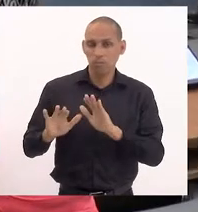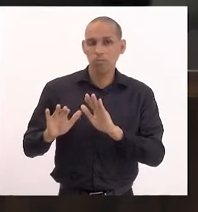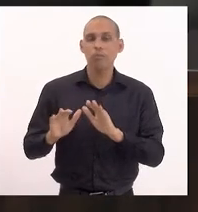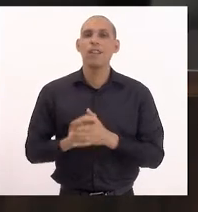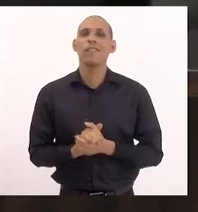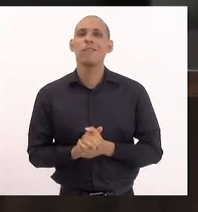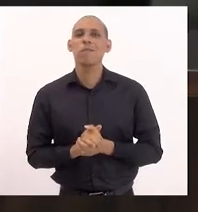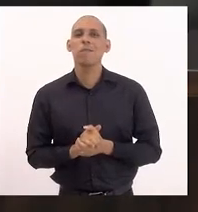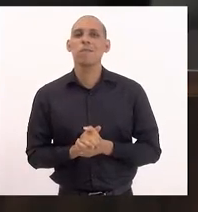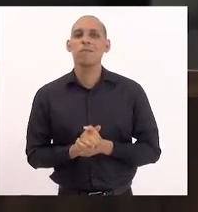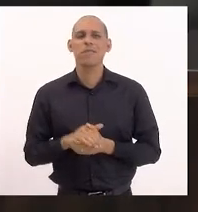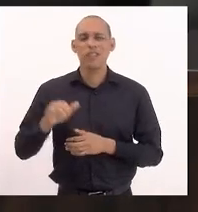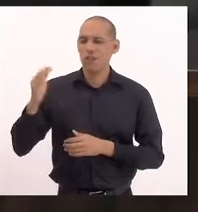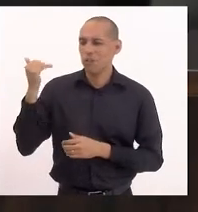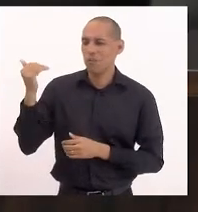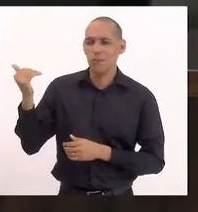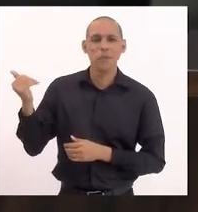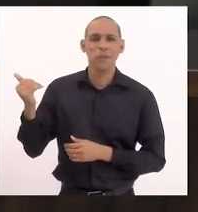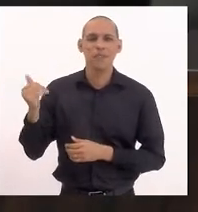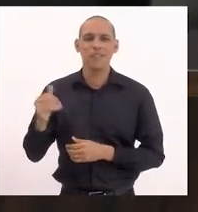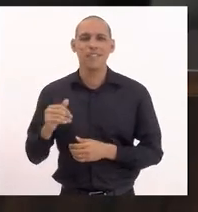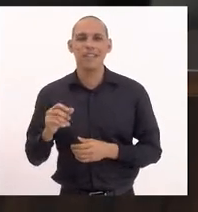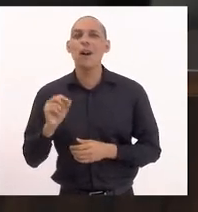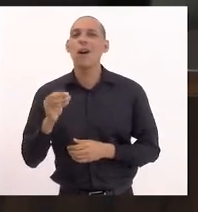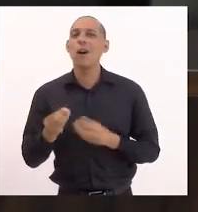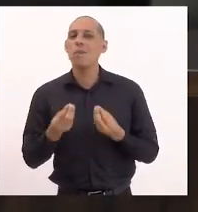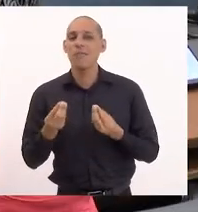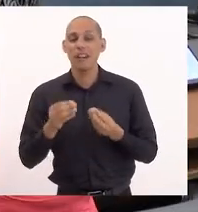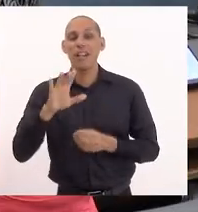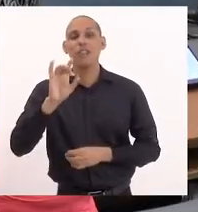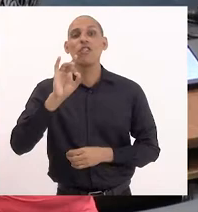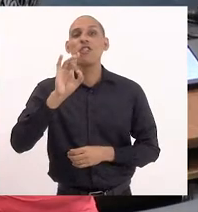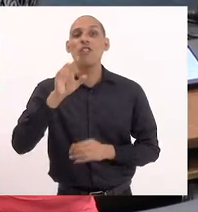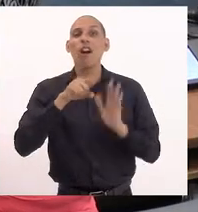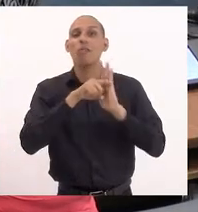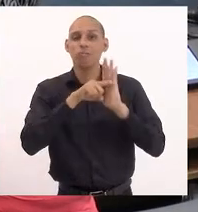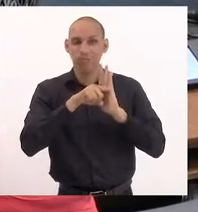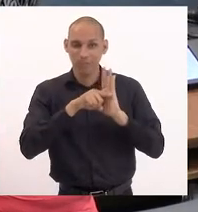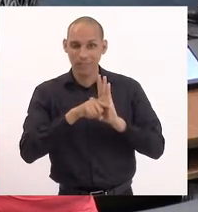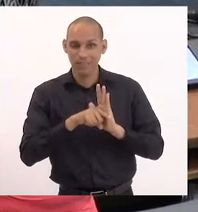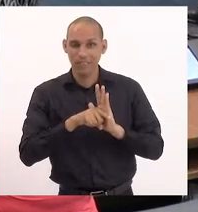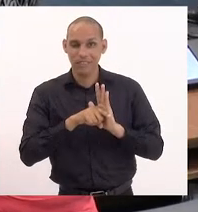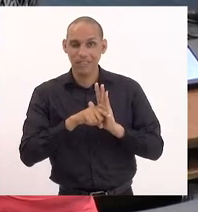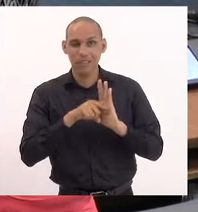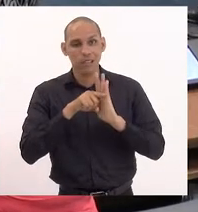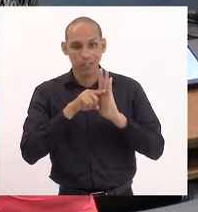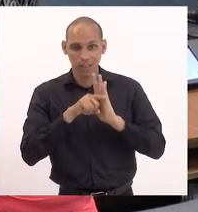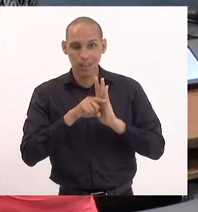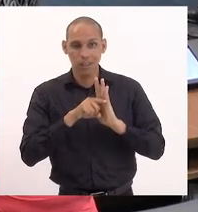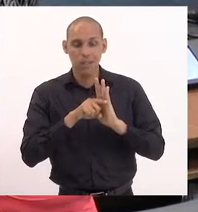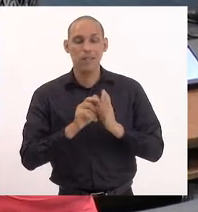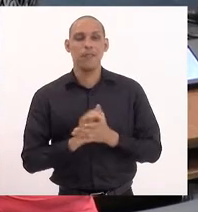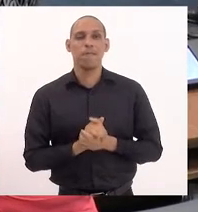Depois desse... Só... Como é que é? Para o senhor verificar... Batman. Para o senhor verificar